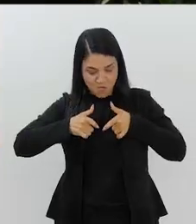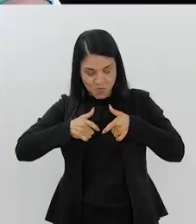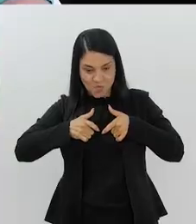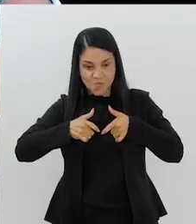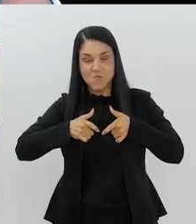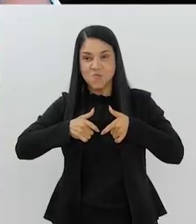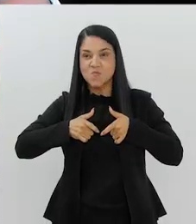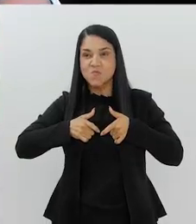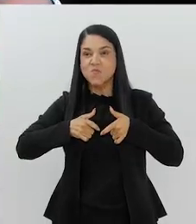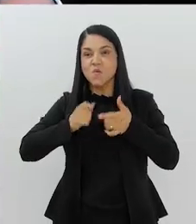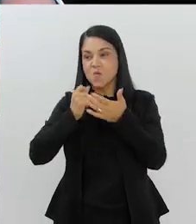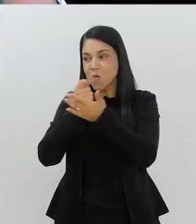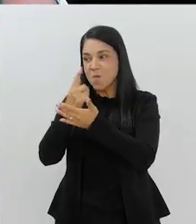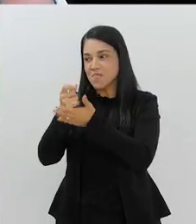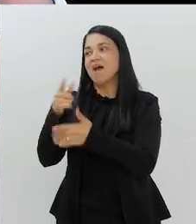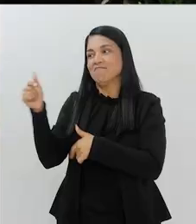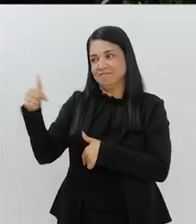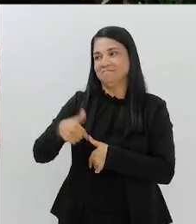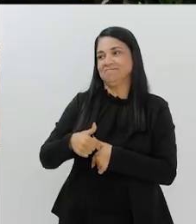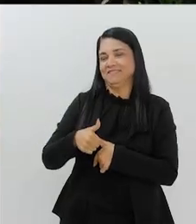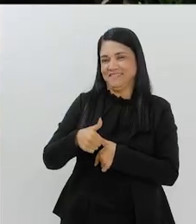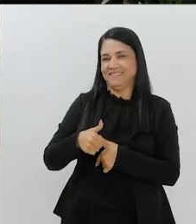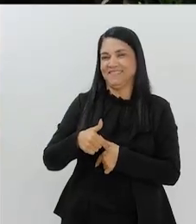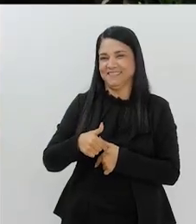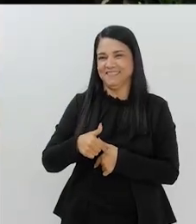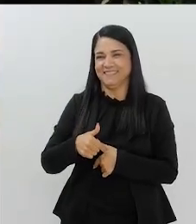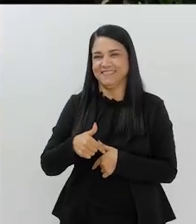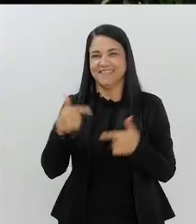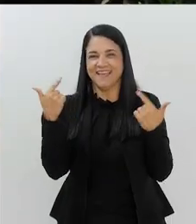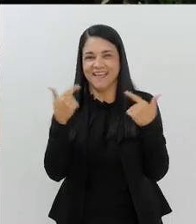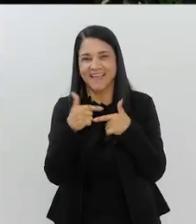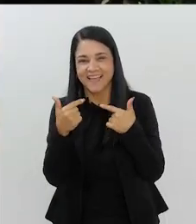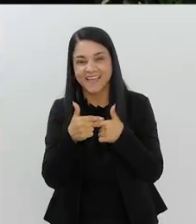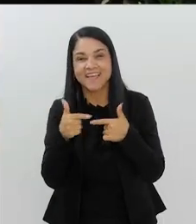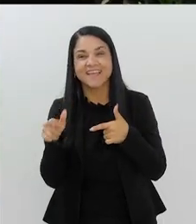comprava, mas eu trazia ela só para descontrair.